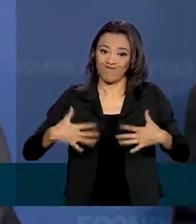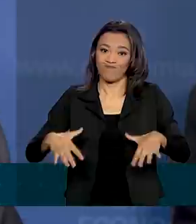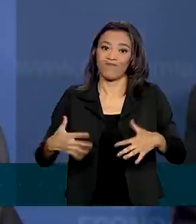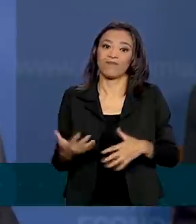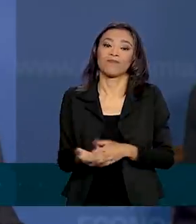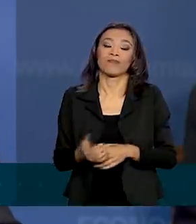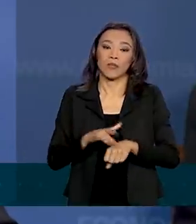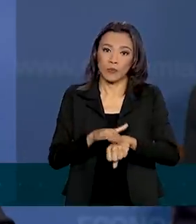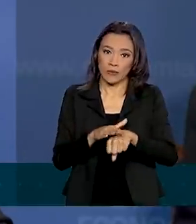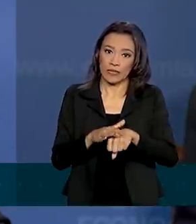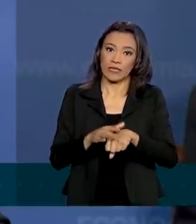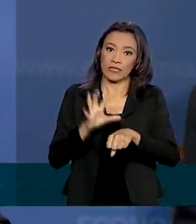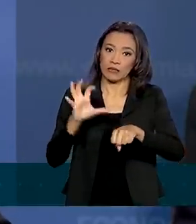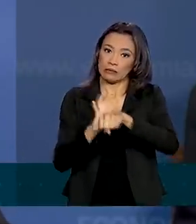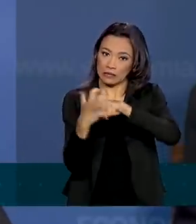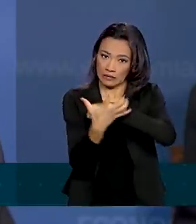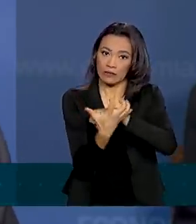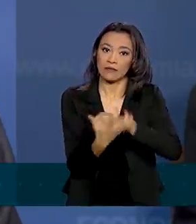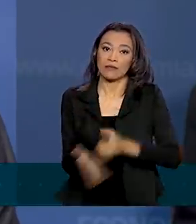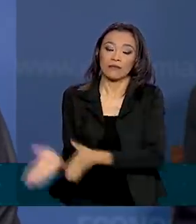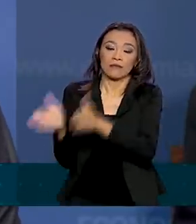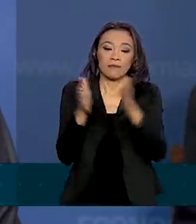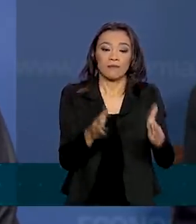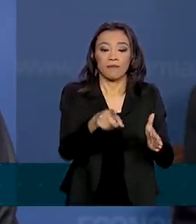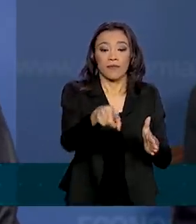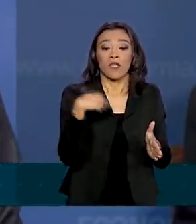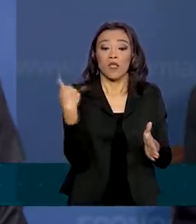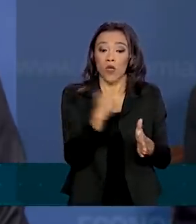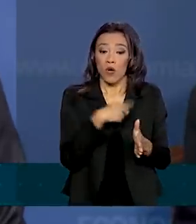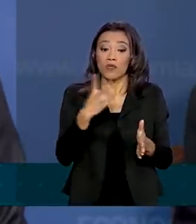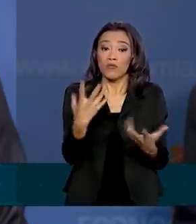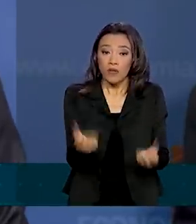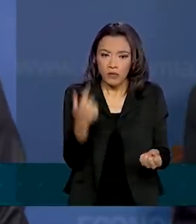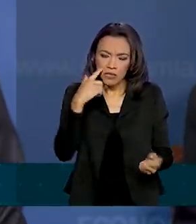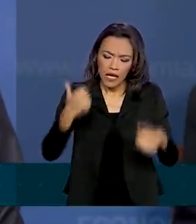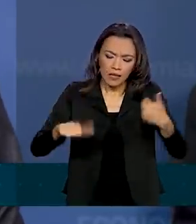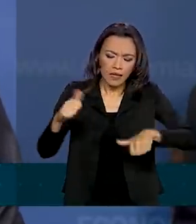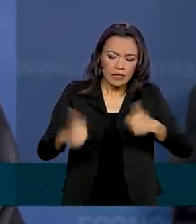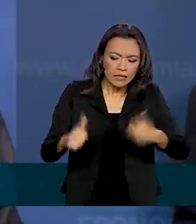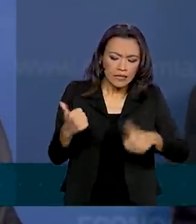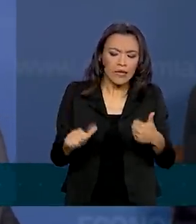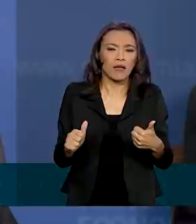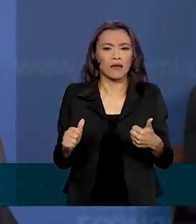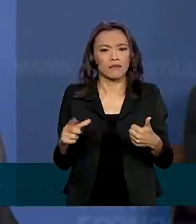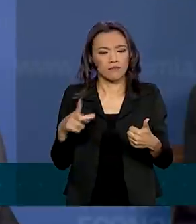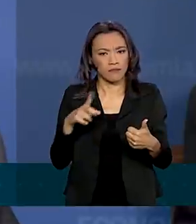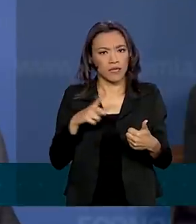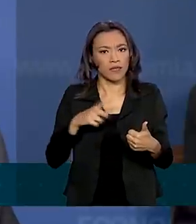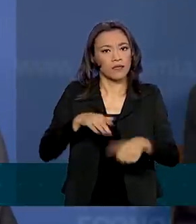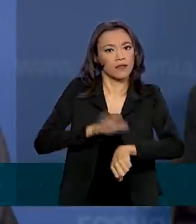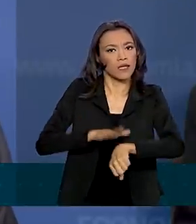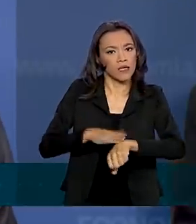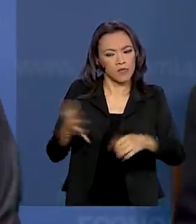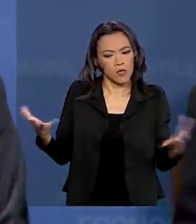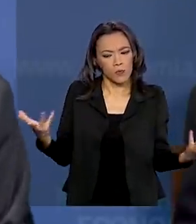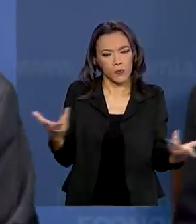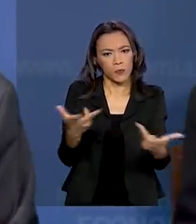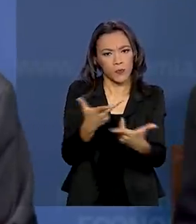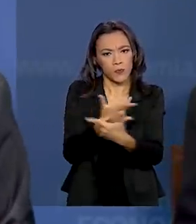essas análises para que possamos ganhar tempo e eficiência e